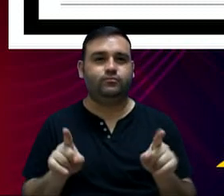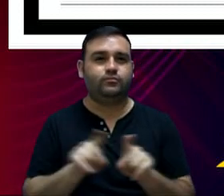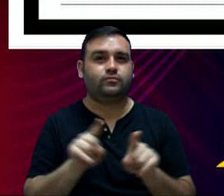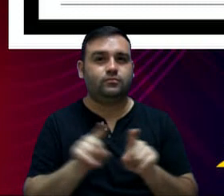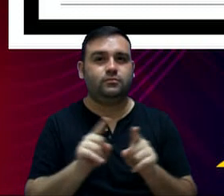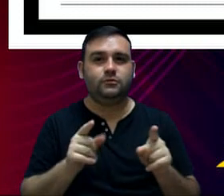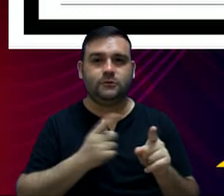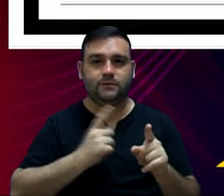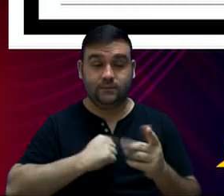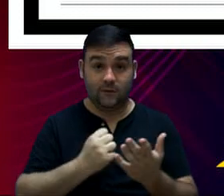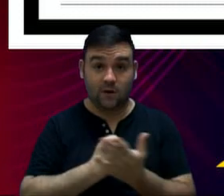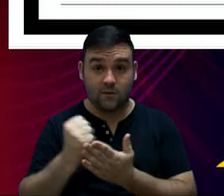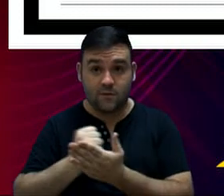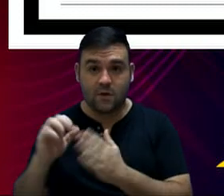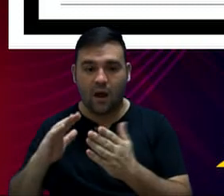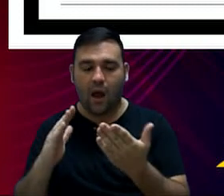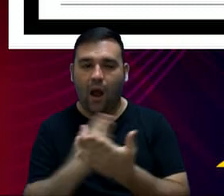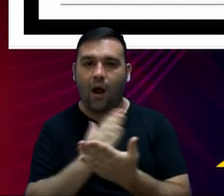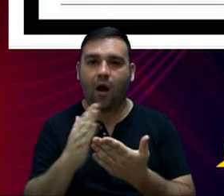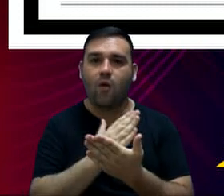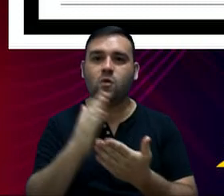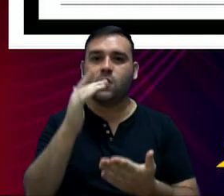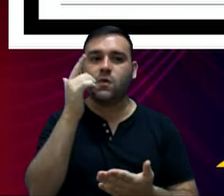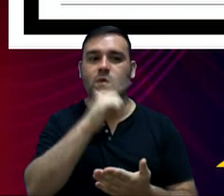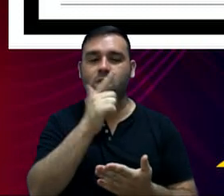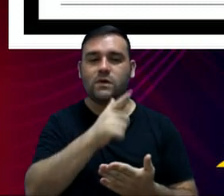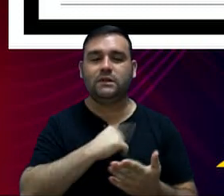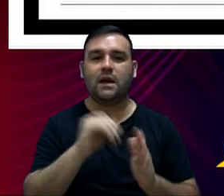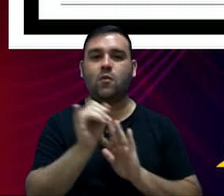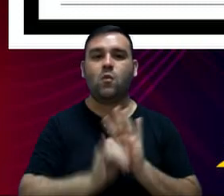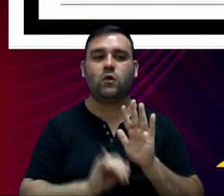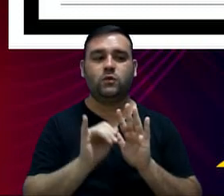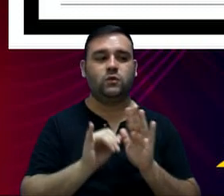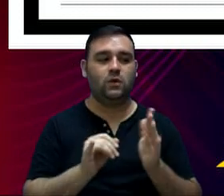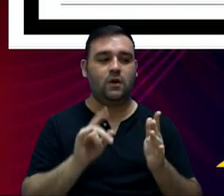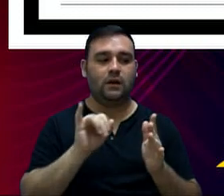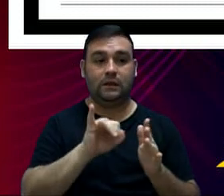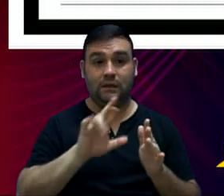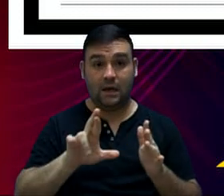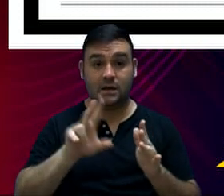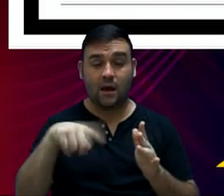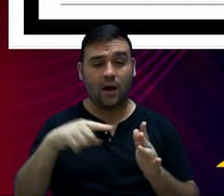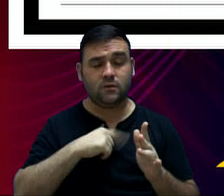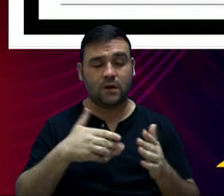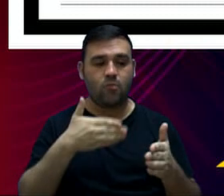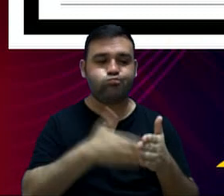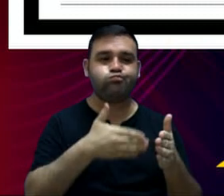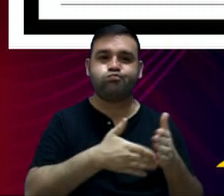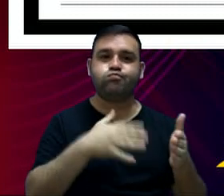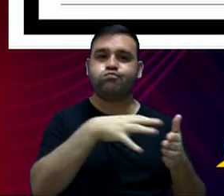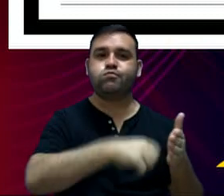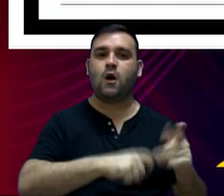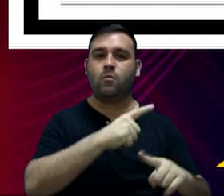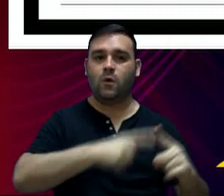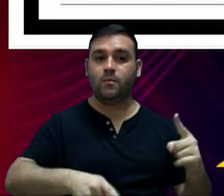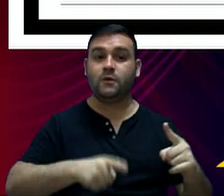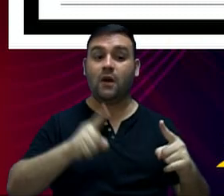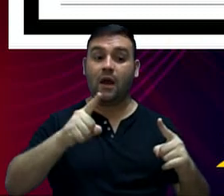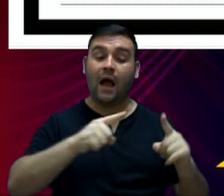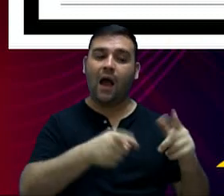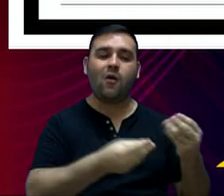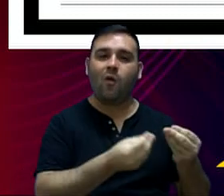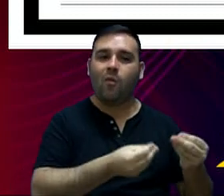vencimentos que alcançam, então, a tributação do Imposto de Renda, são retidos, e essa receita é do